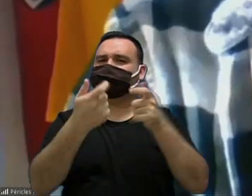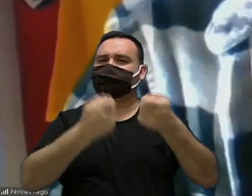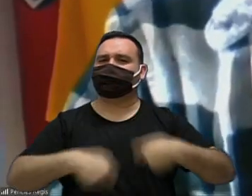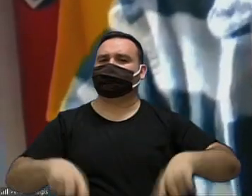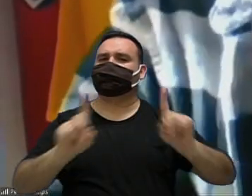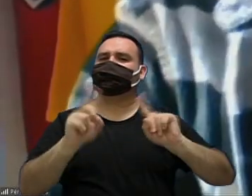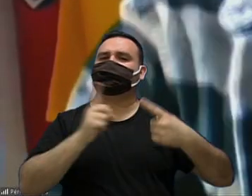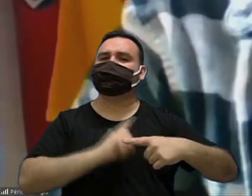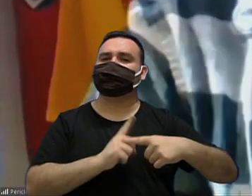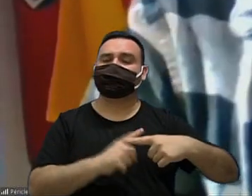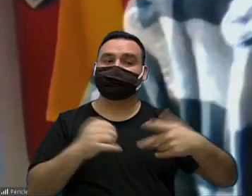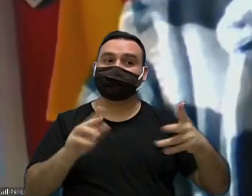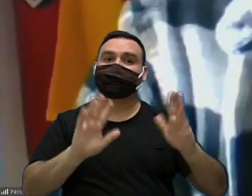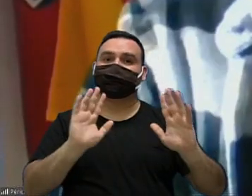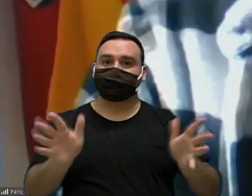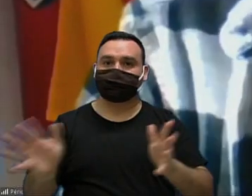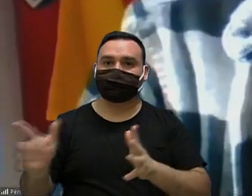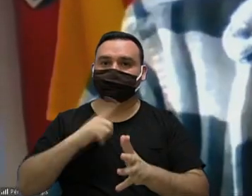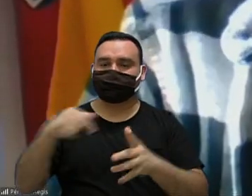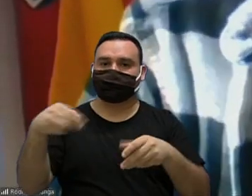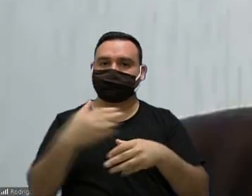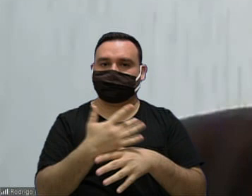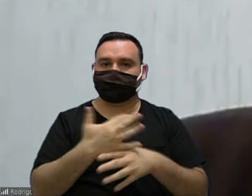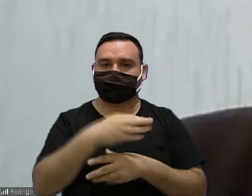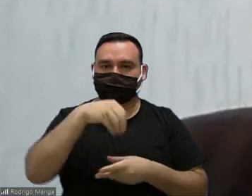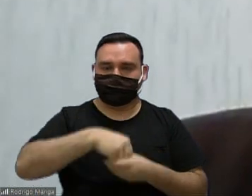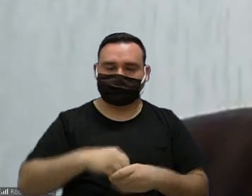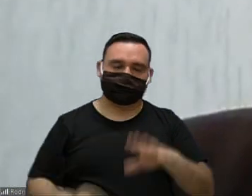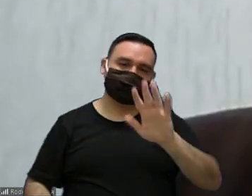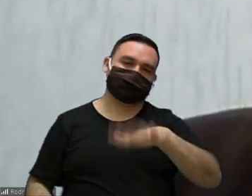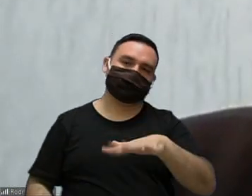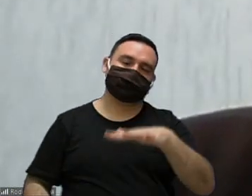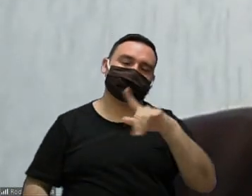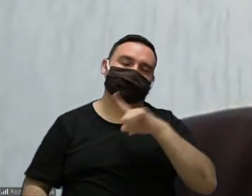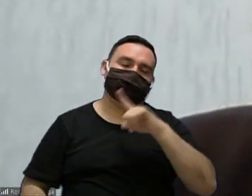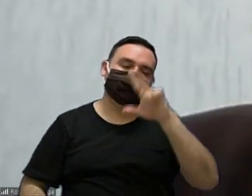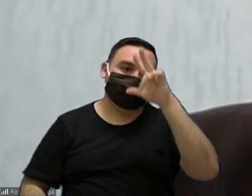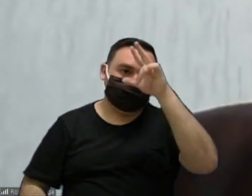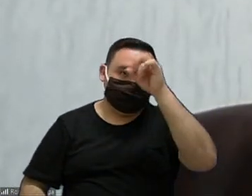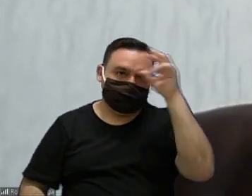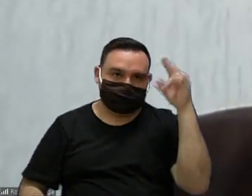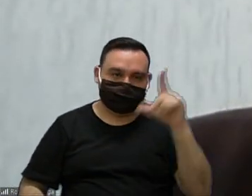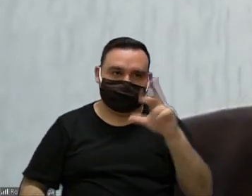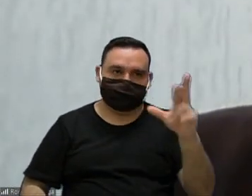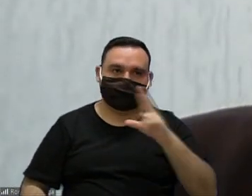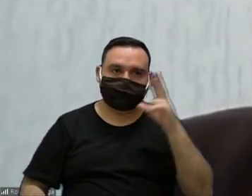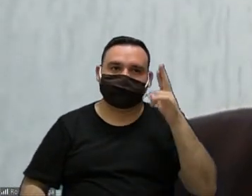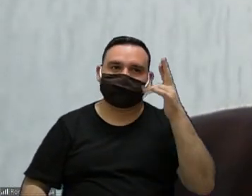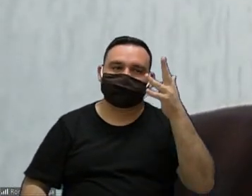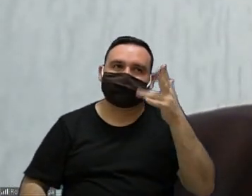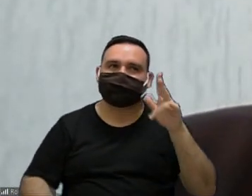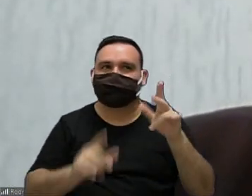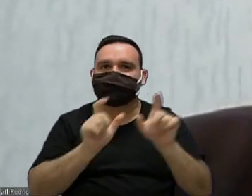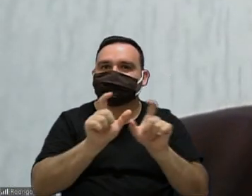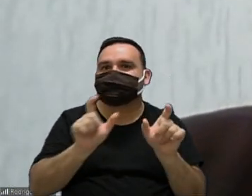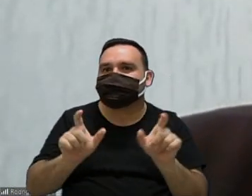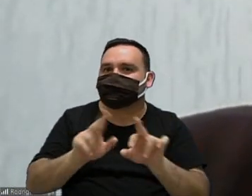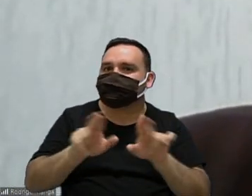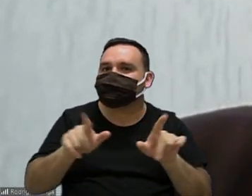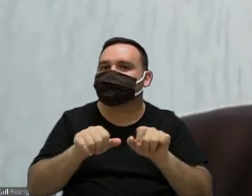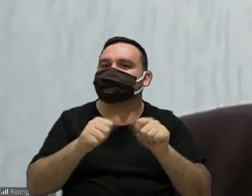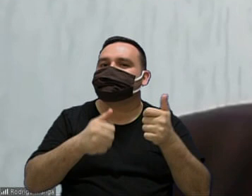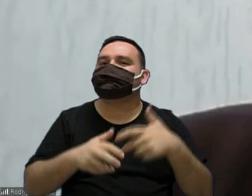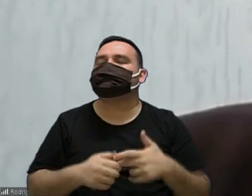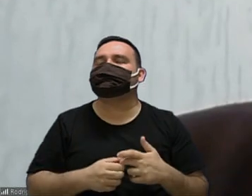verdade porque já está acontecendo na cidade a prefeitura ela respondeu em outras palavras dizendo